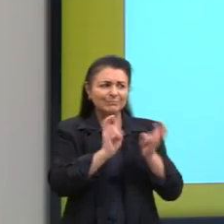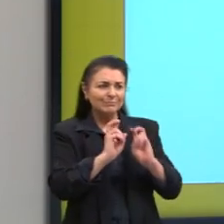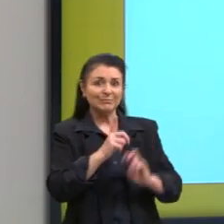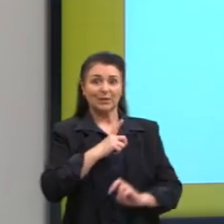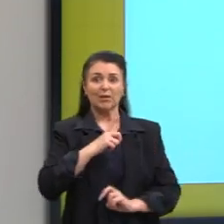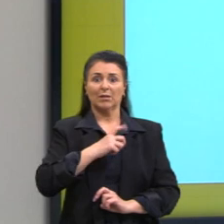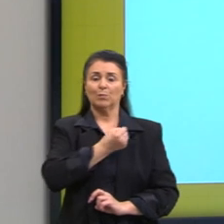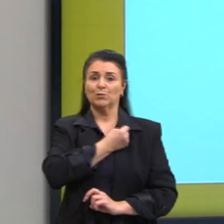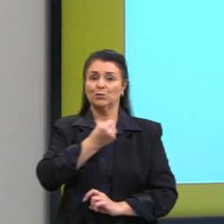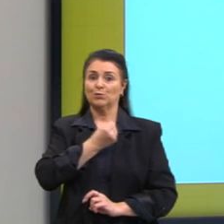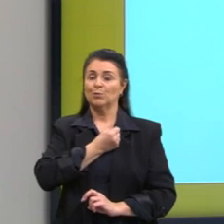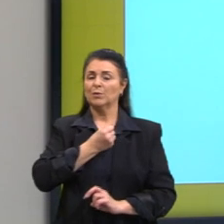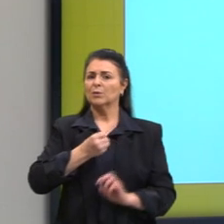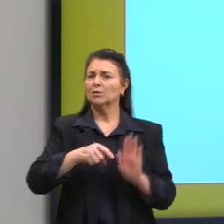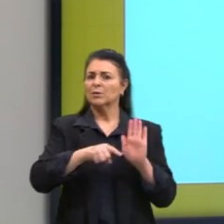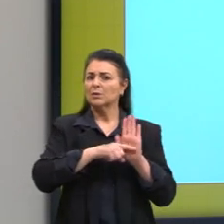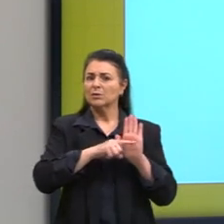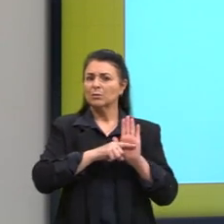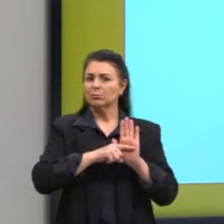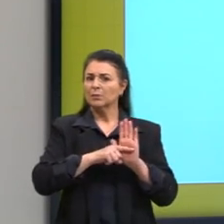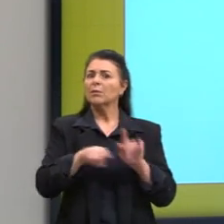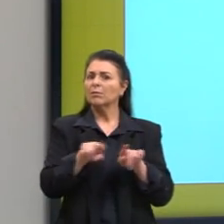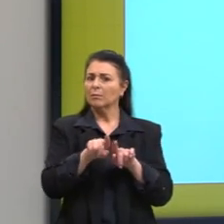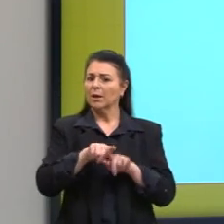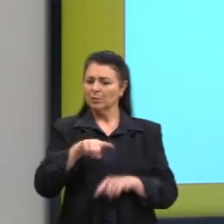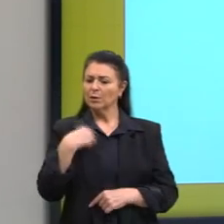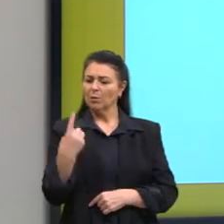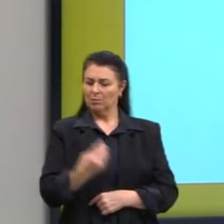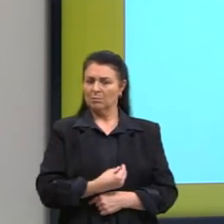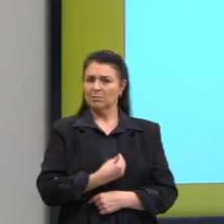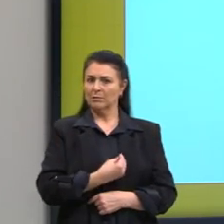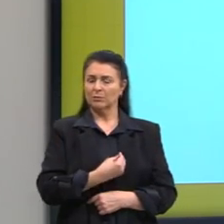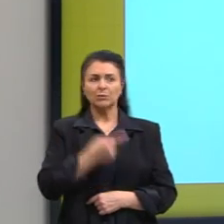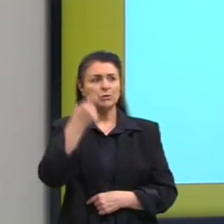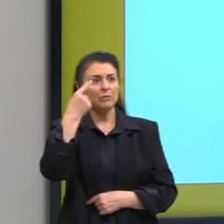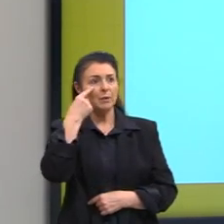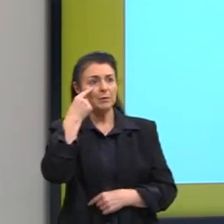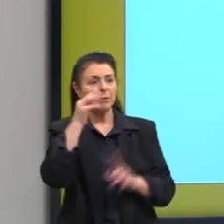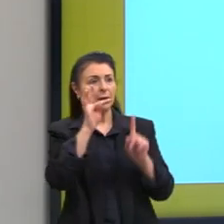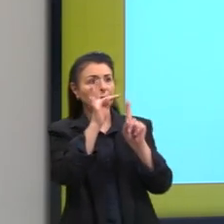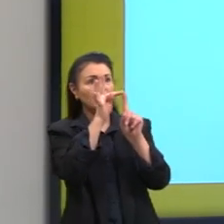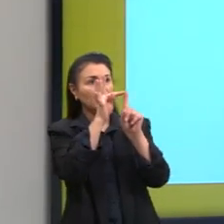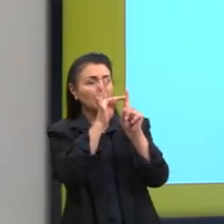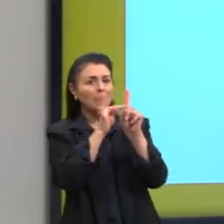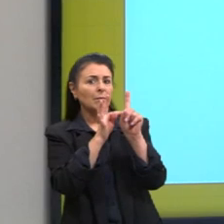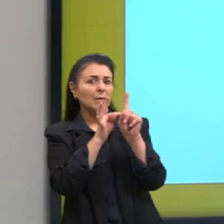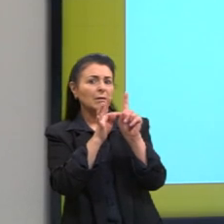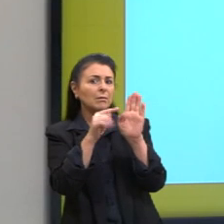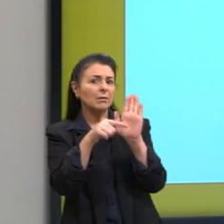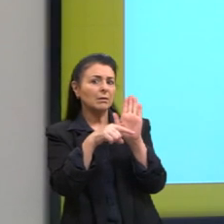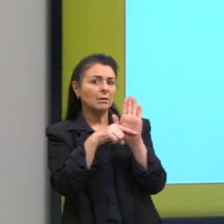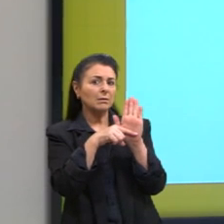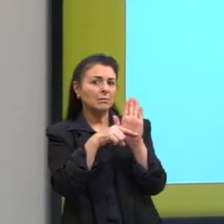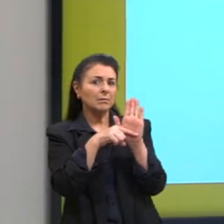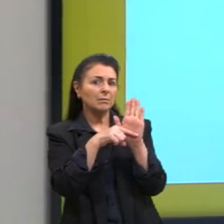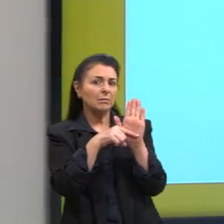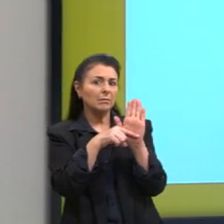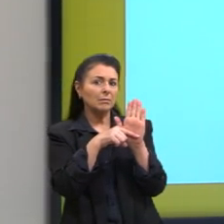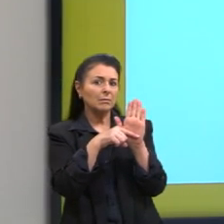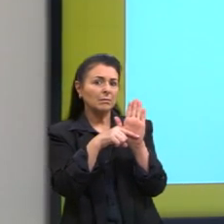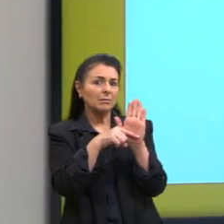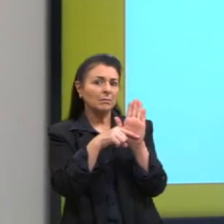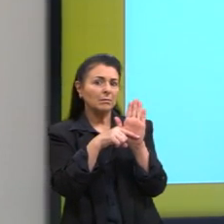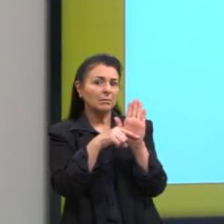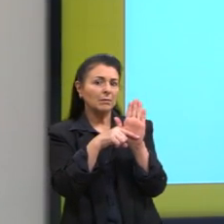totalmente associados ao nosso dia a dia também. Quando a gente vê uma temperatura negativa no termômetro marcador